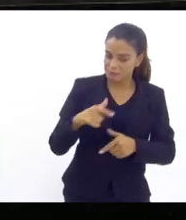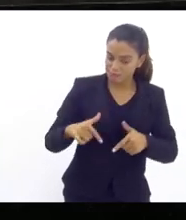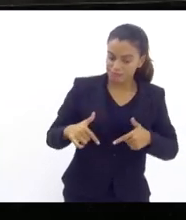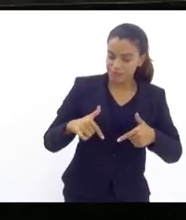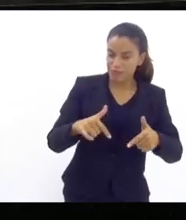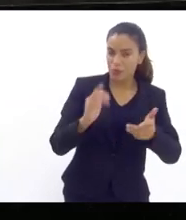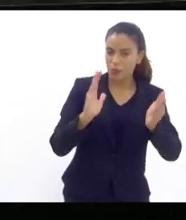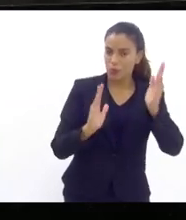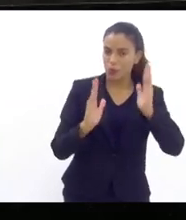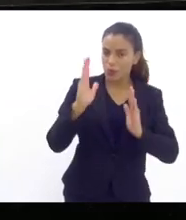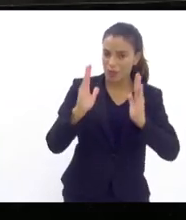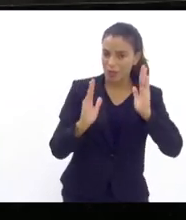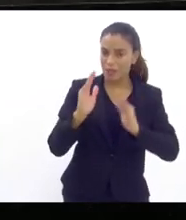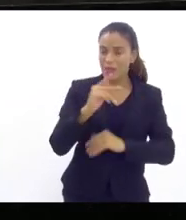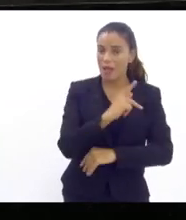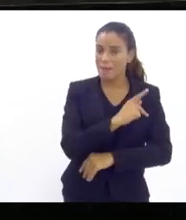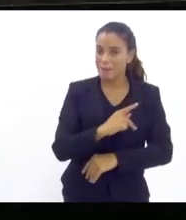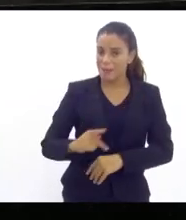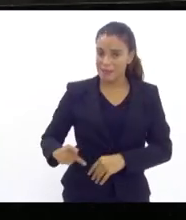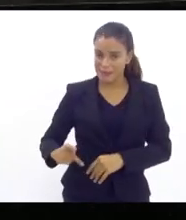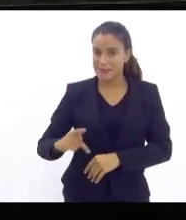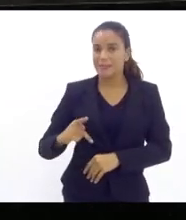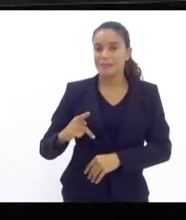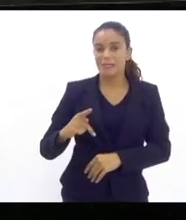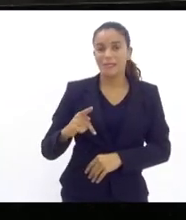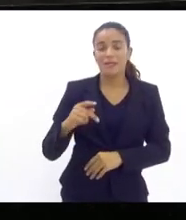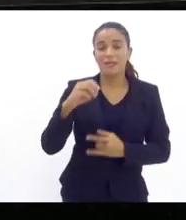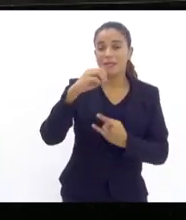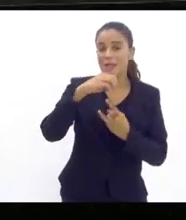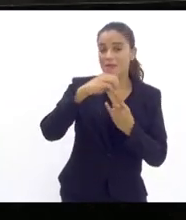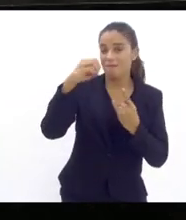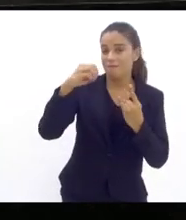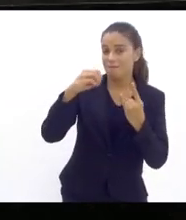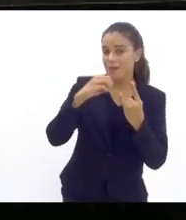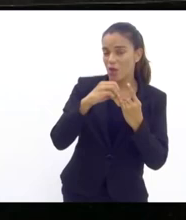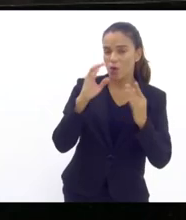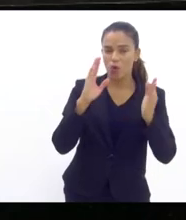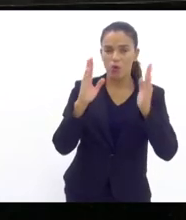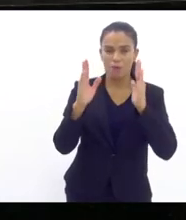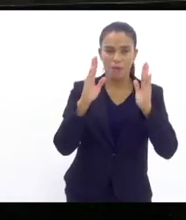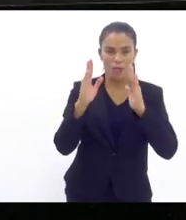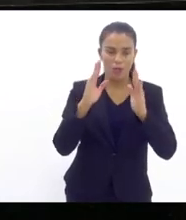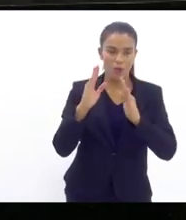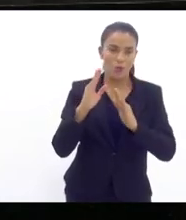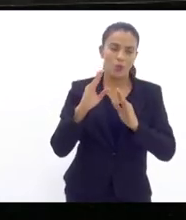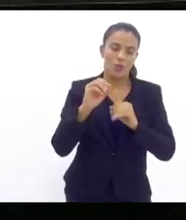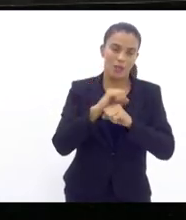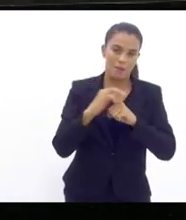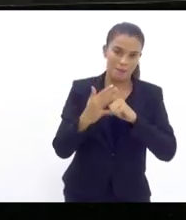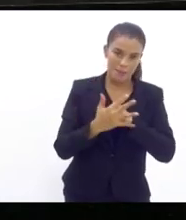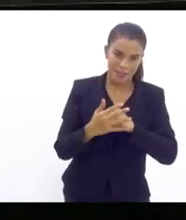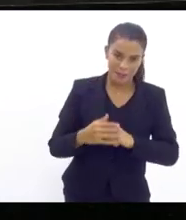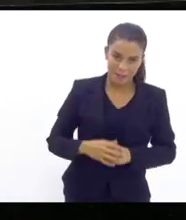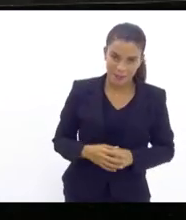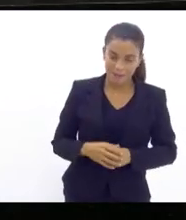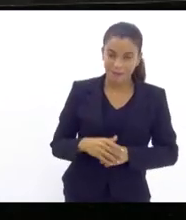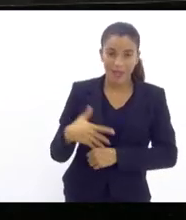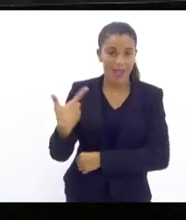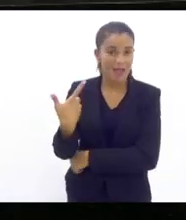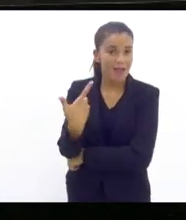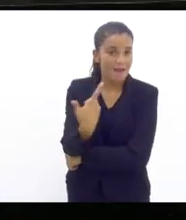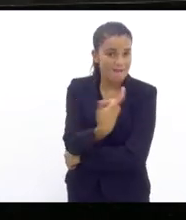atuação como presidente da Fiocruz em tempos de negação à ciência a vacina